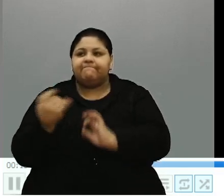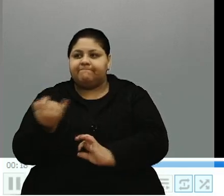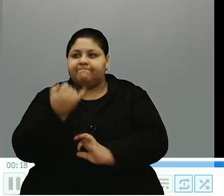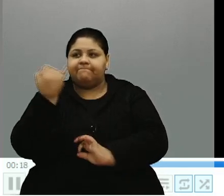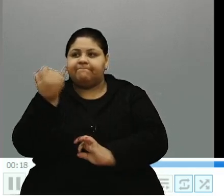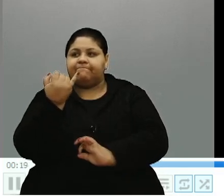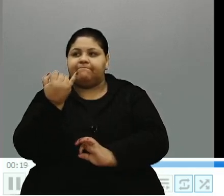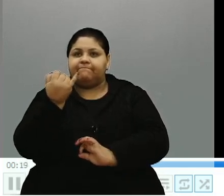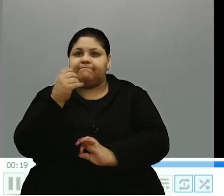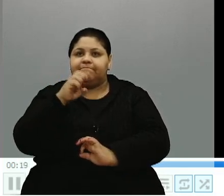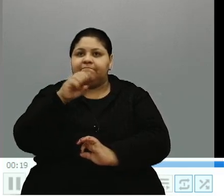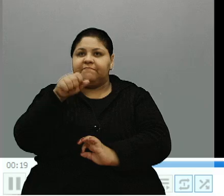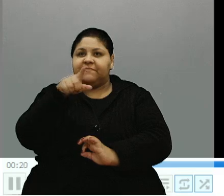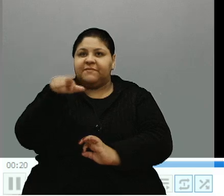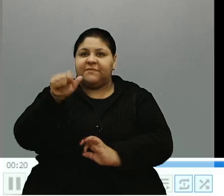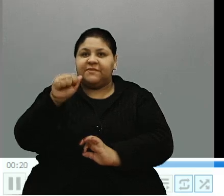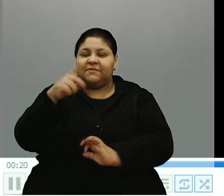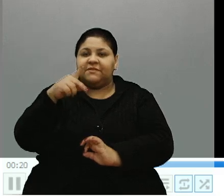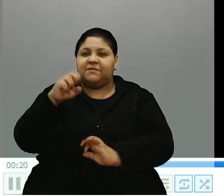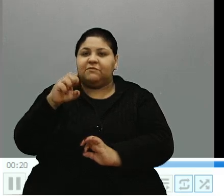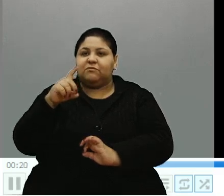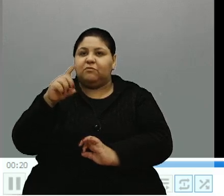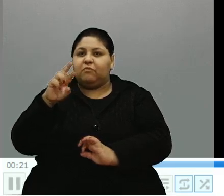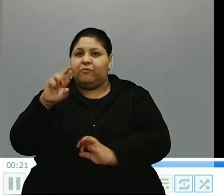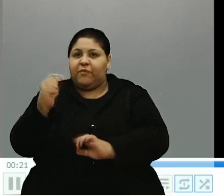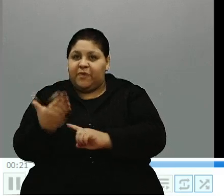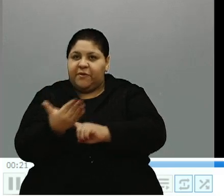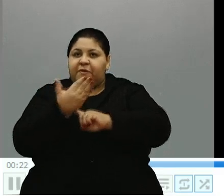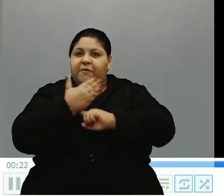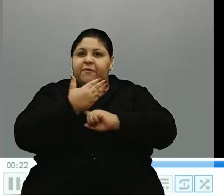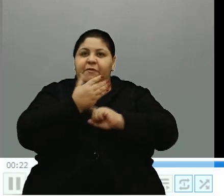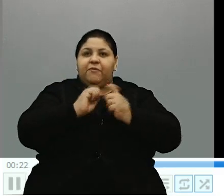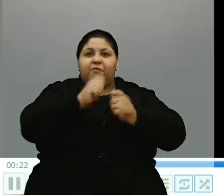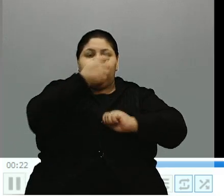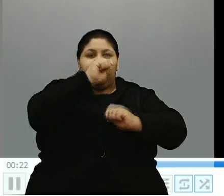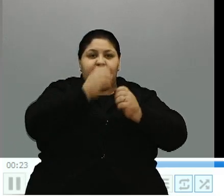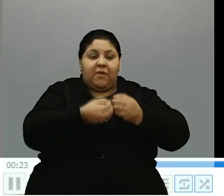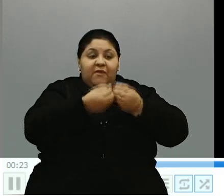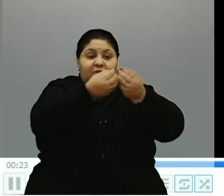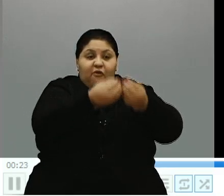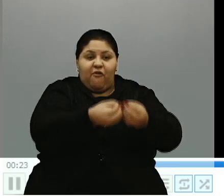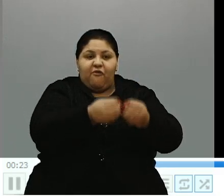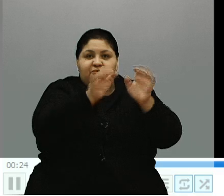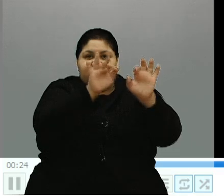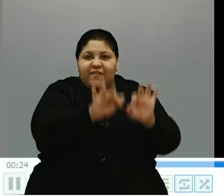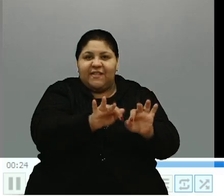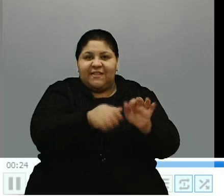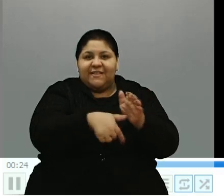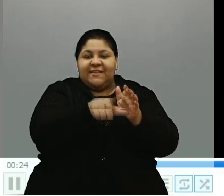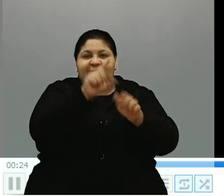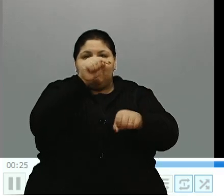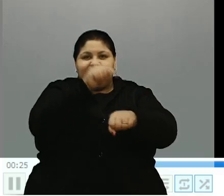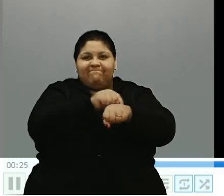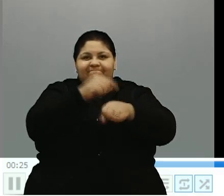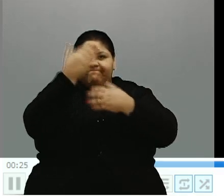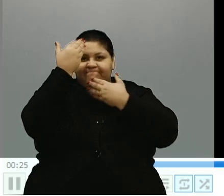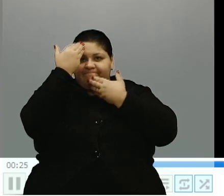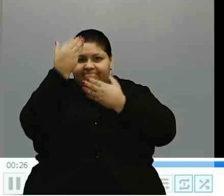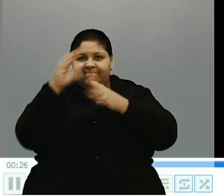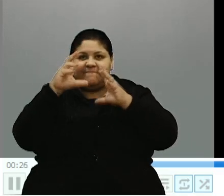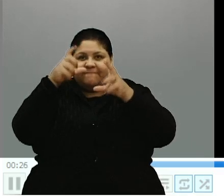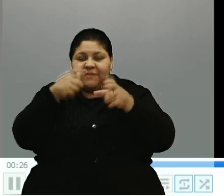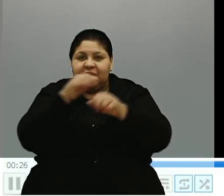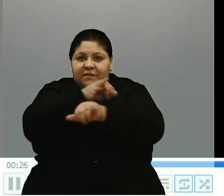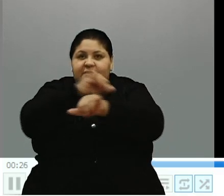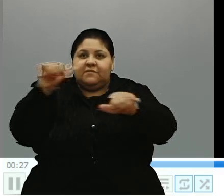São Pedro nos ajude para que a empresa entregue antes do tempo. Agradecer a todos e